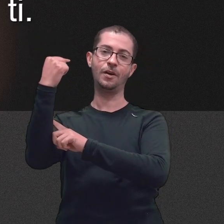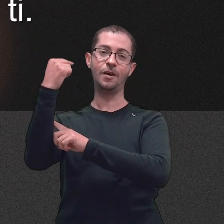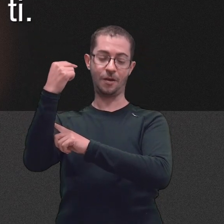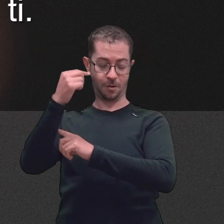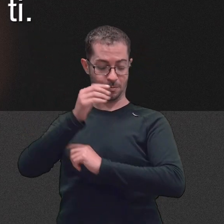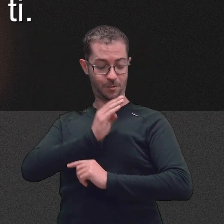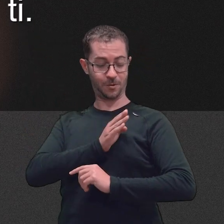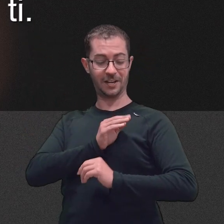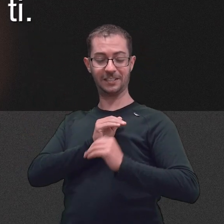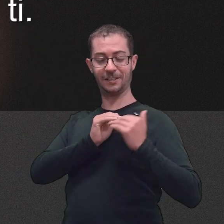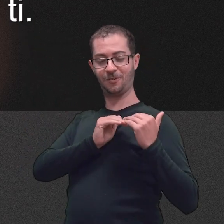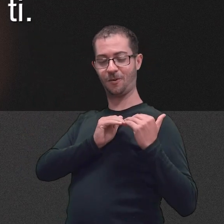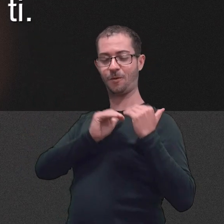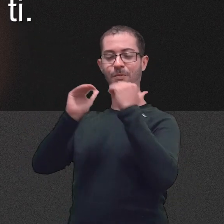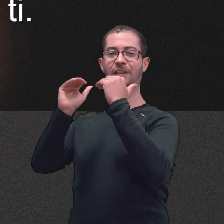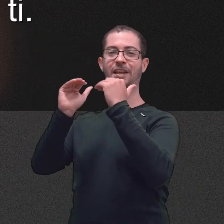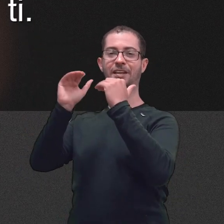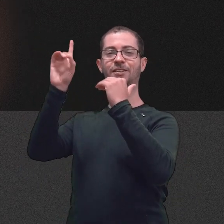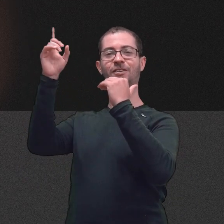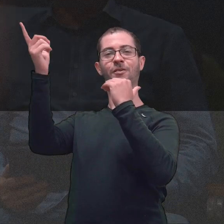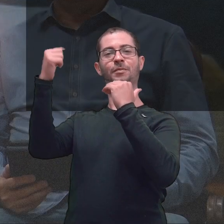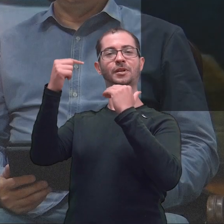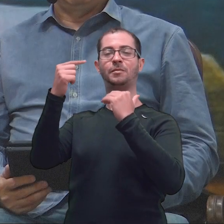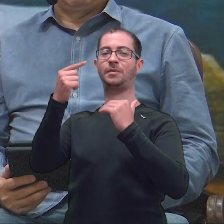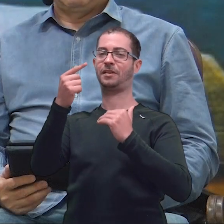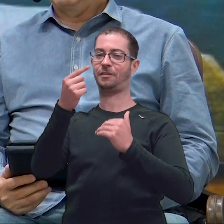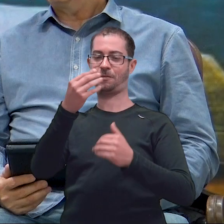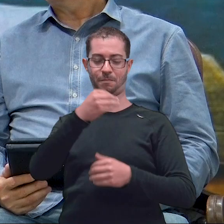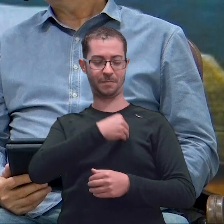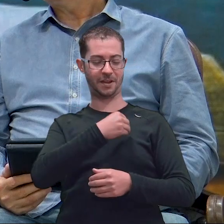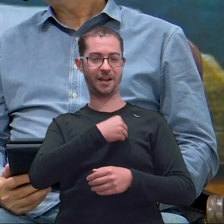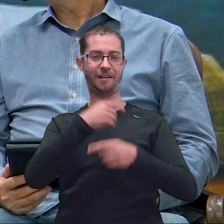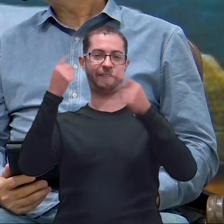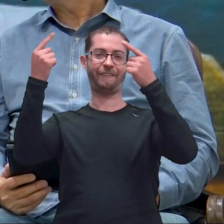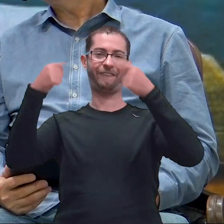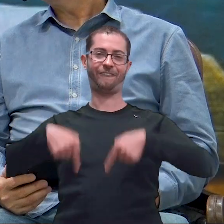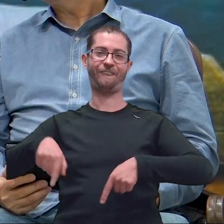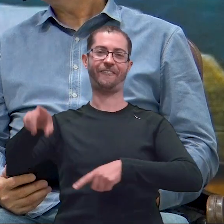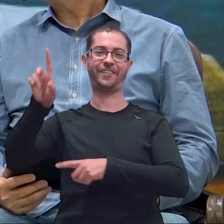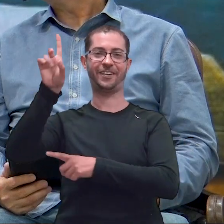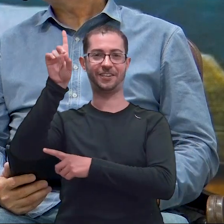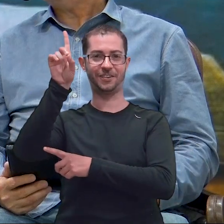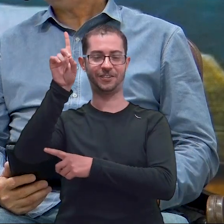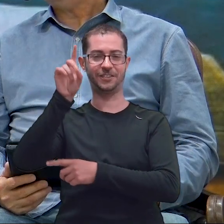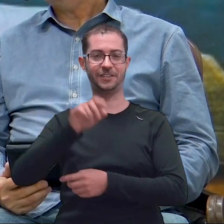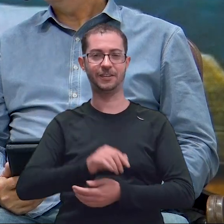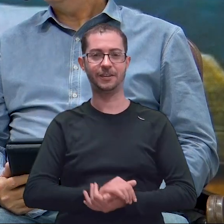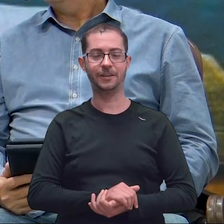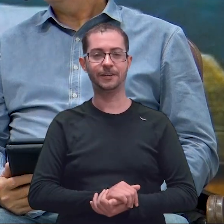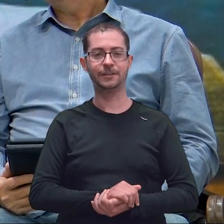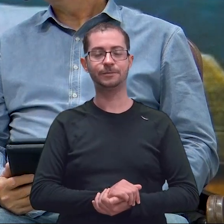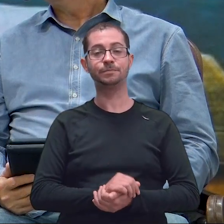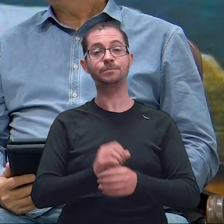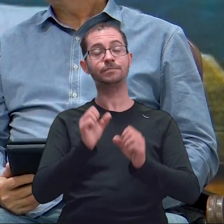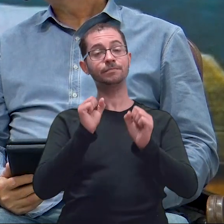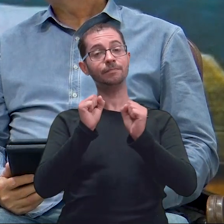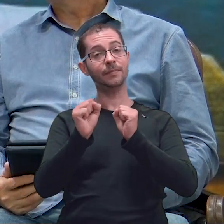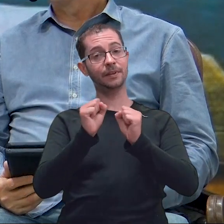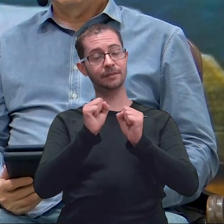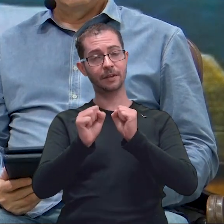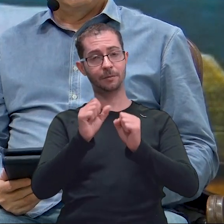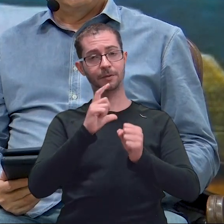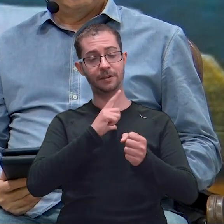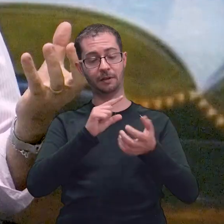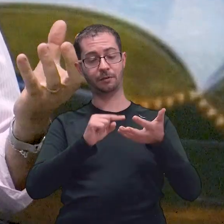palavras para não pecar contra ti. Isso, então aqui nesse Salmo nós temos algumas coisas que nós devemos